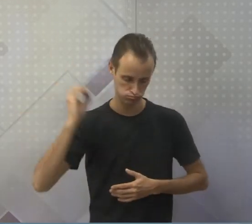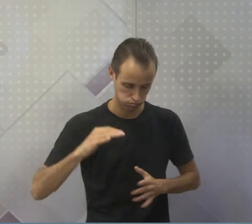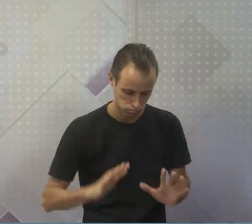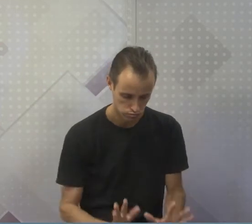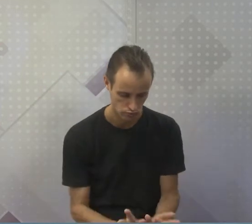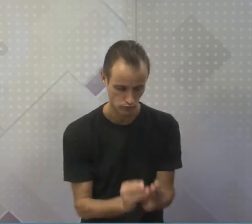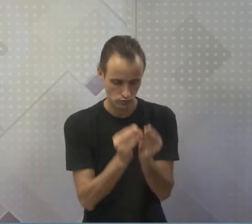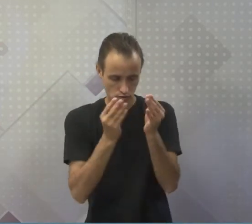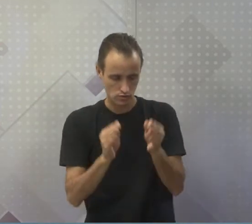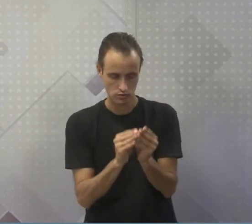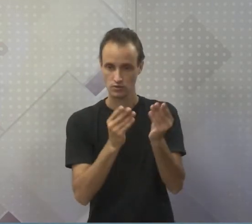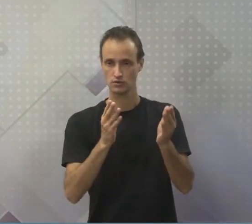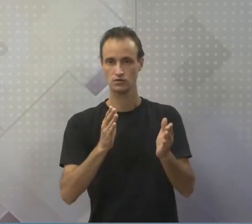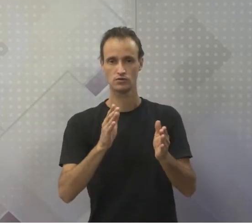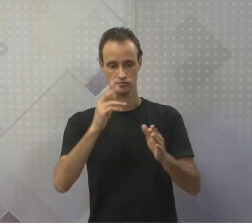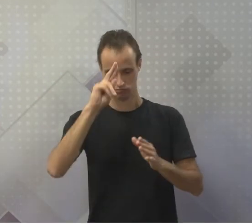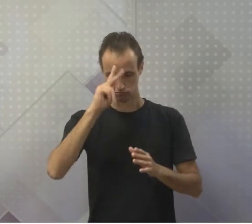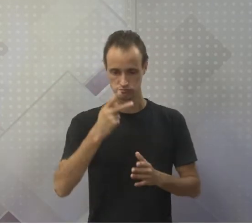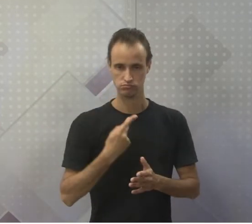E aí o que é que ele diz?